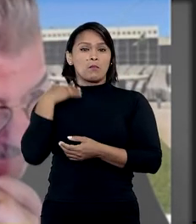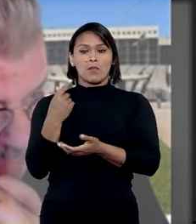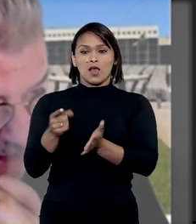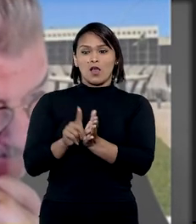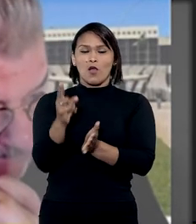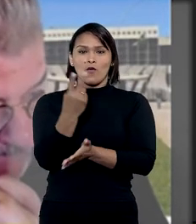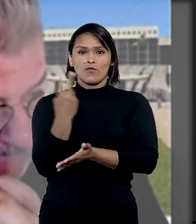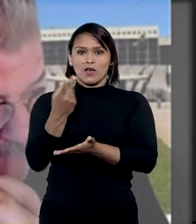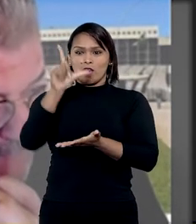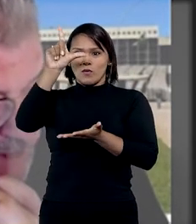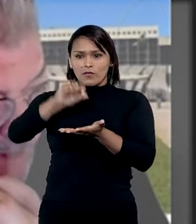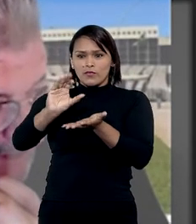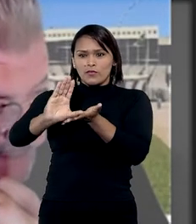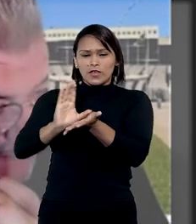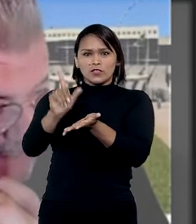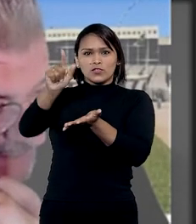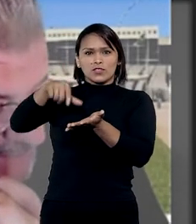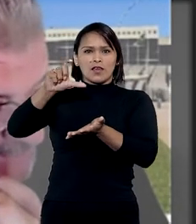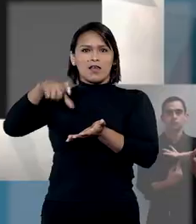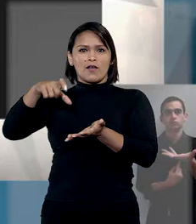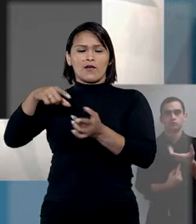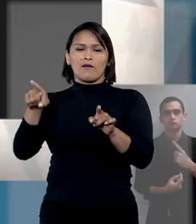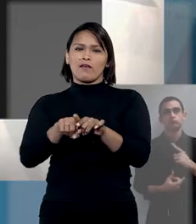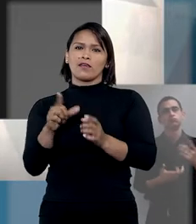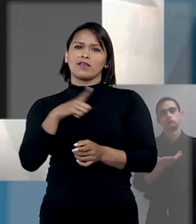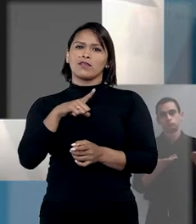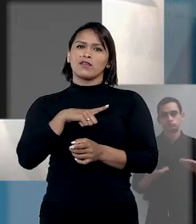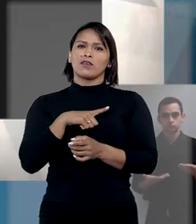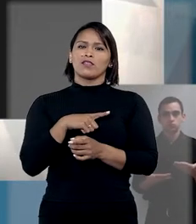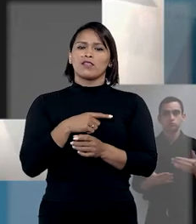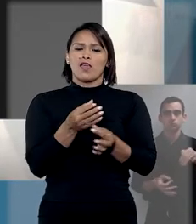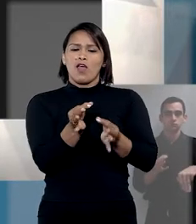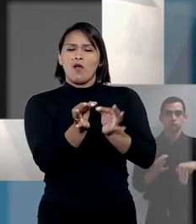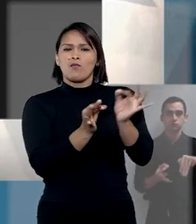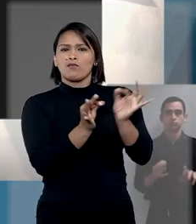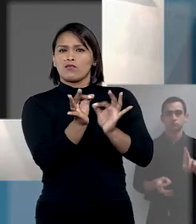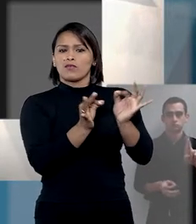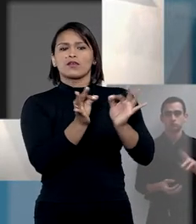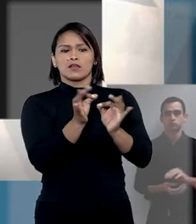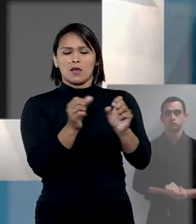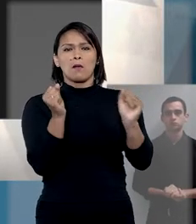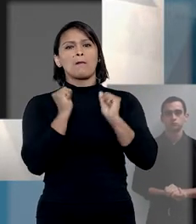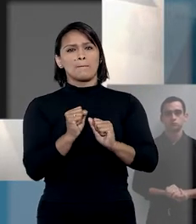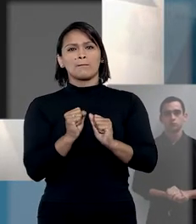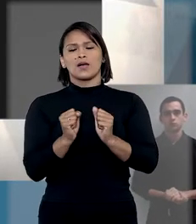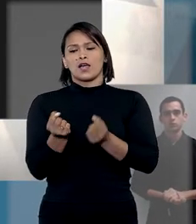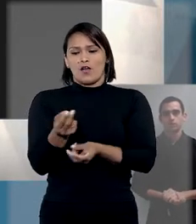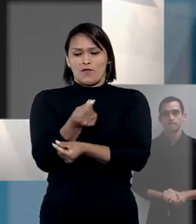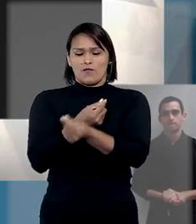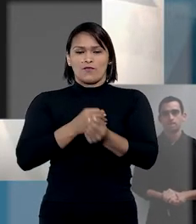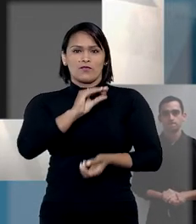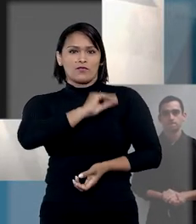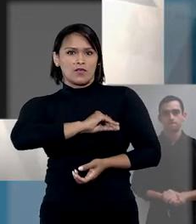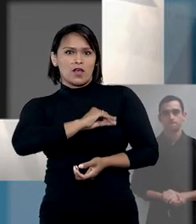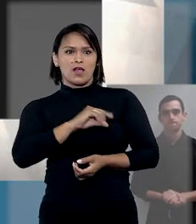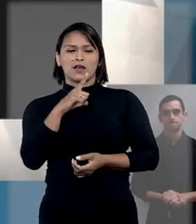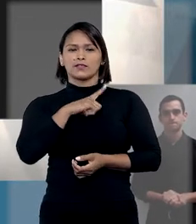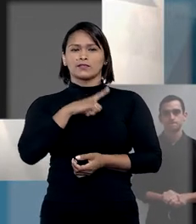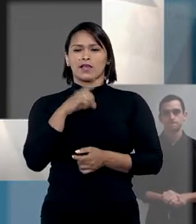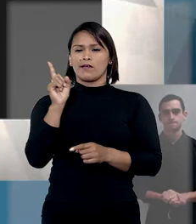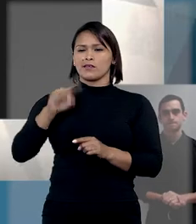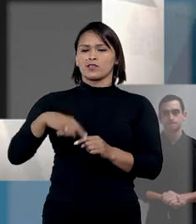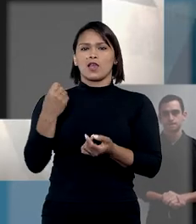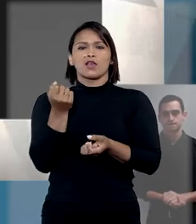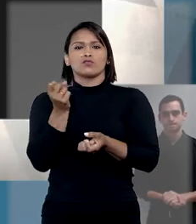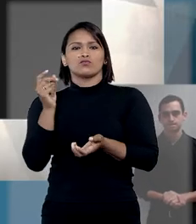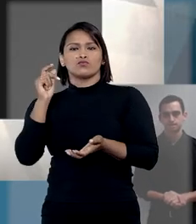mínimo da fatura do cartão de crédito do titular, esteja atuando arbitrariamente para se apoderar do salário do devedor, já que o